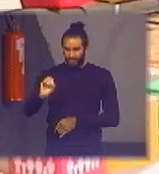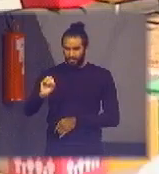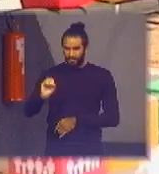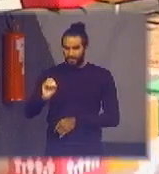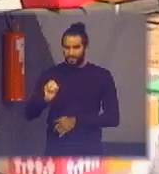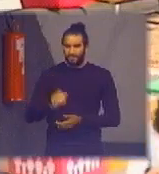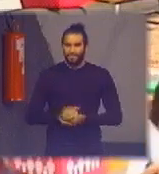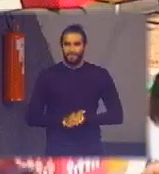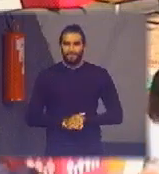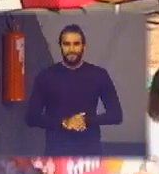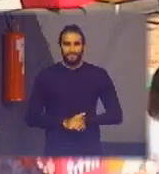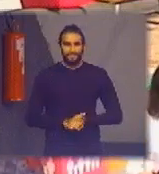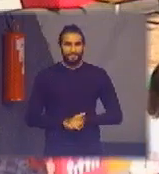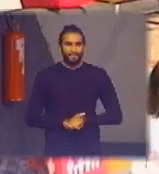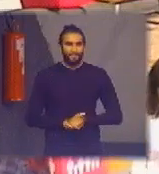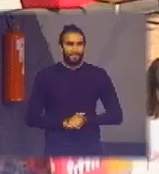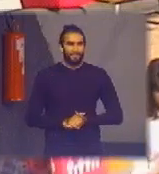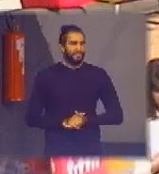Aplausos